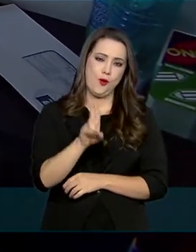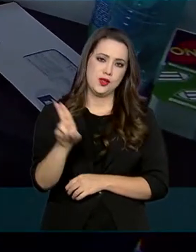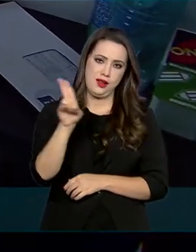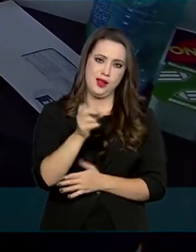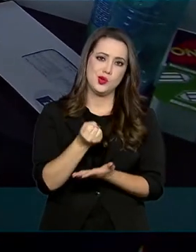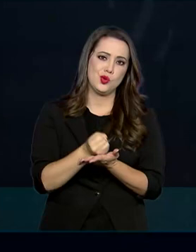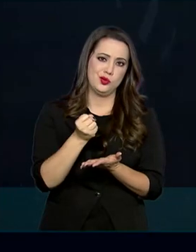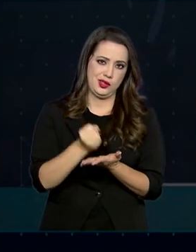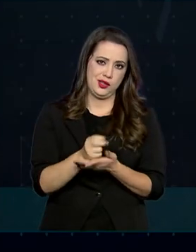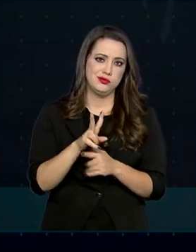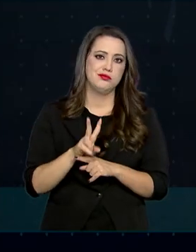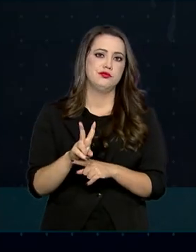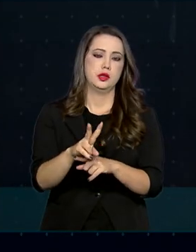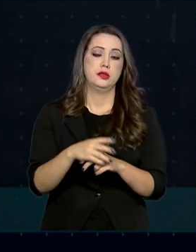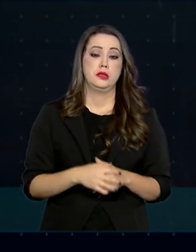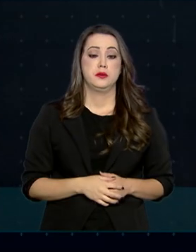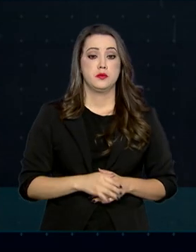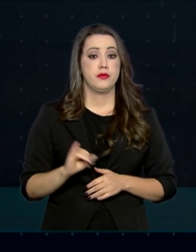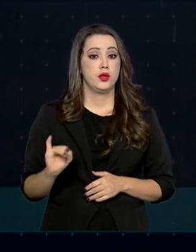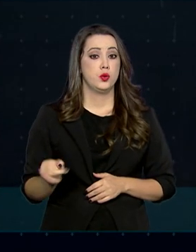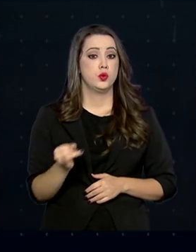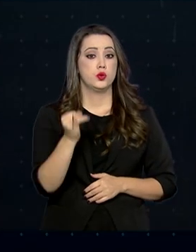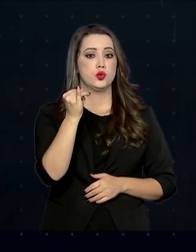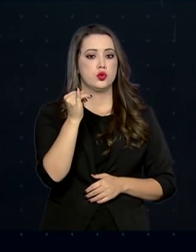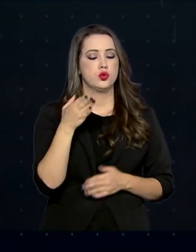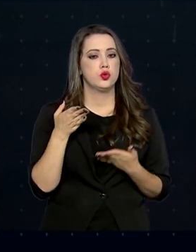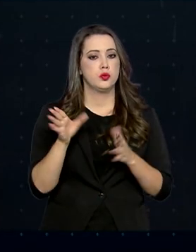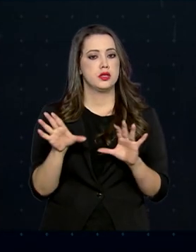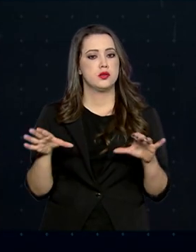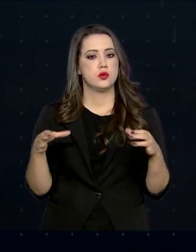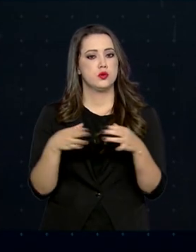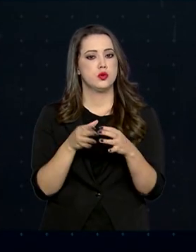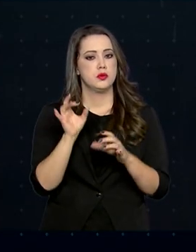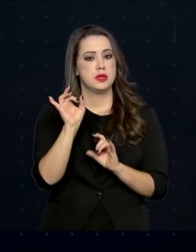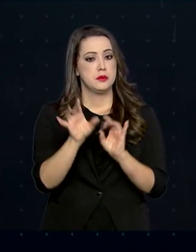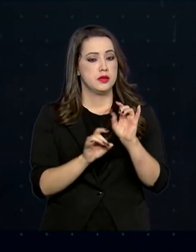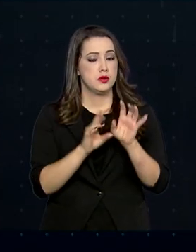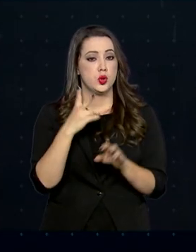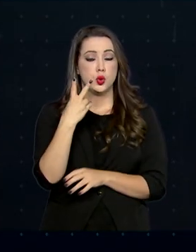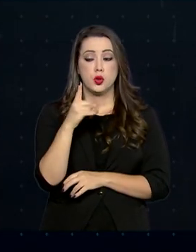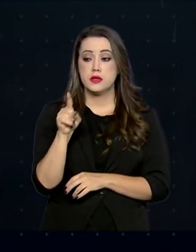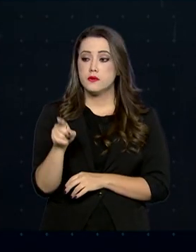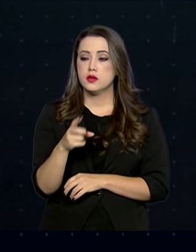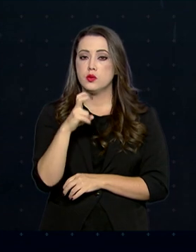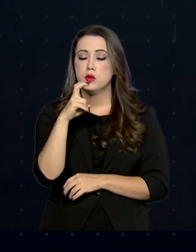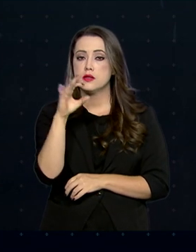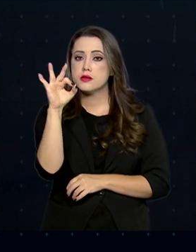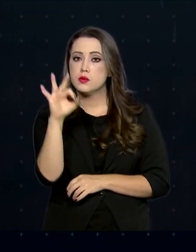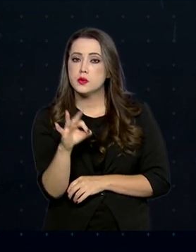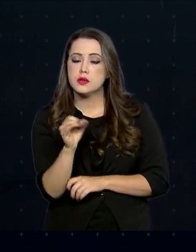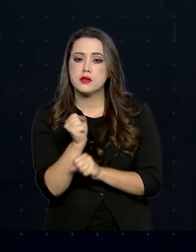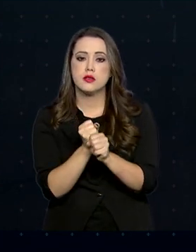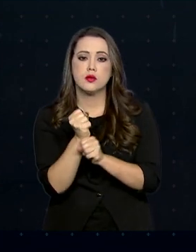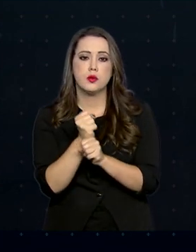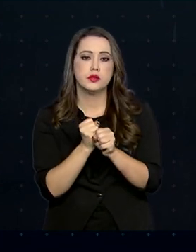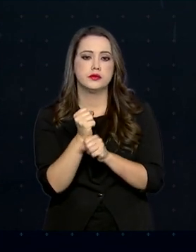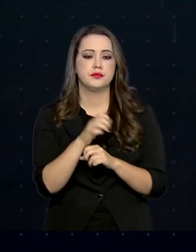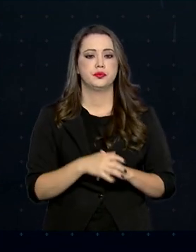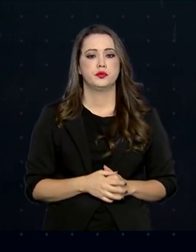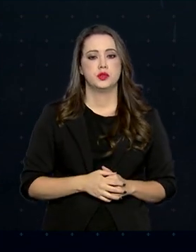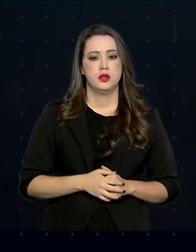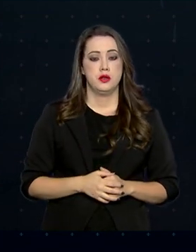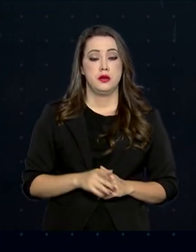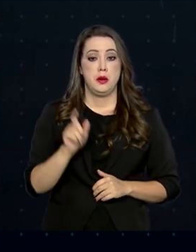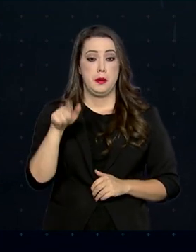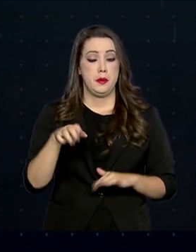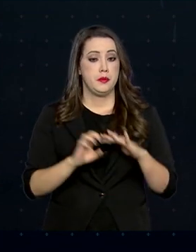contratados. A taxa de juros para essa linha especial é de 2,5% ao ano. O